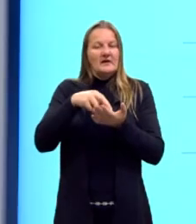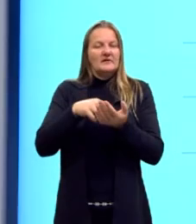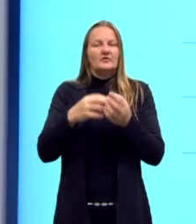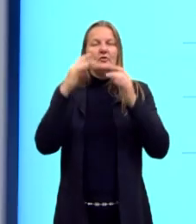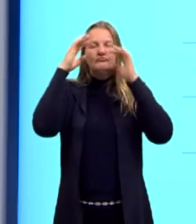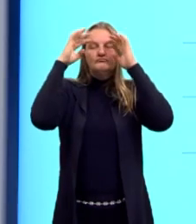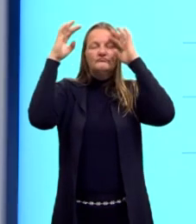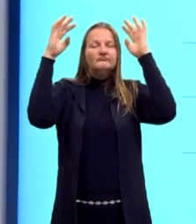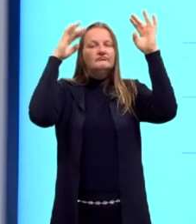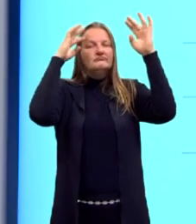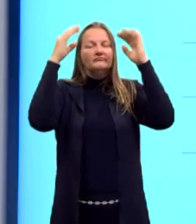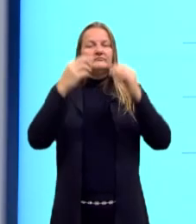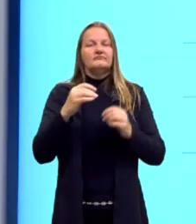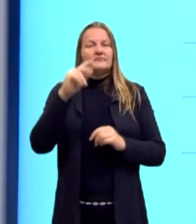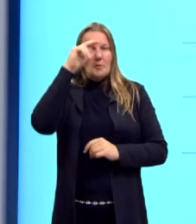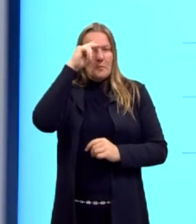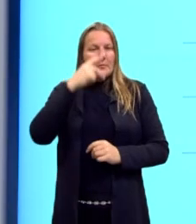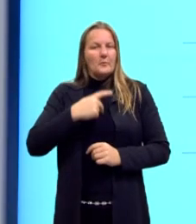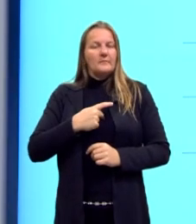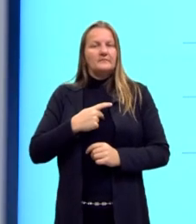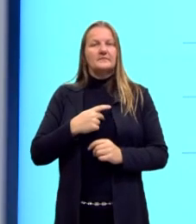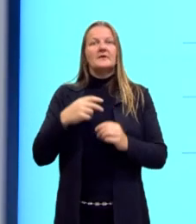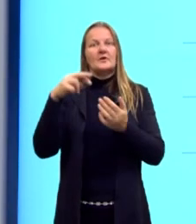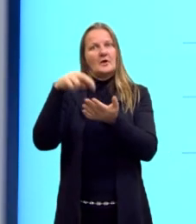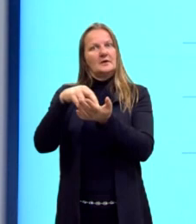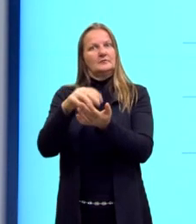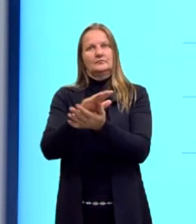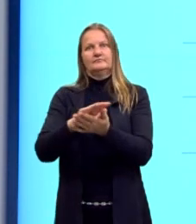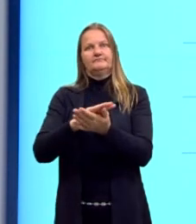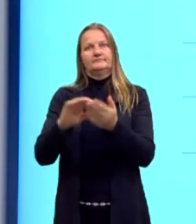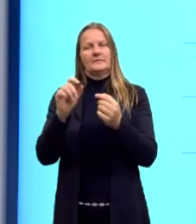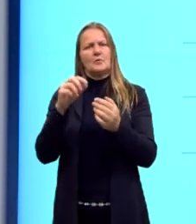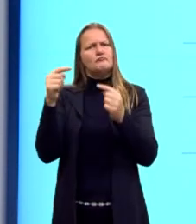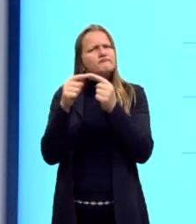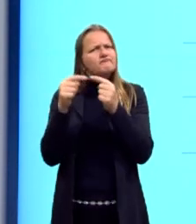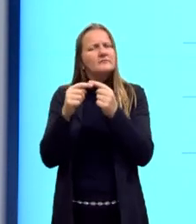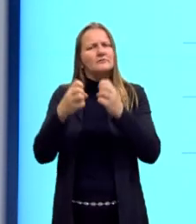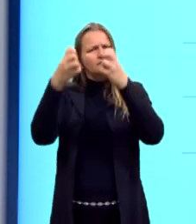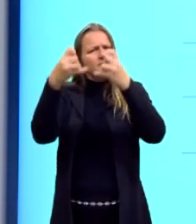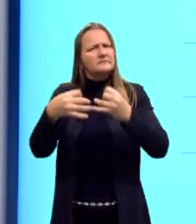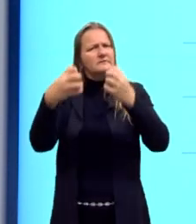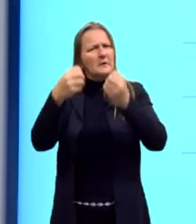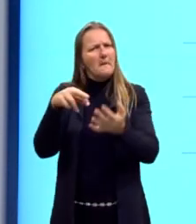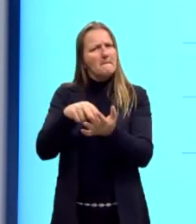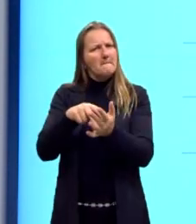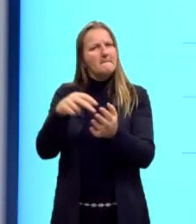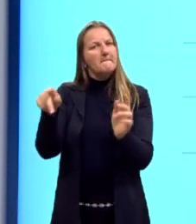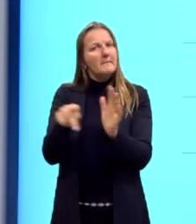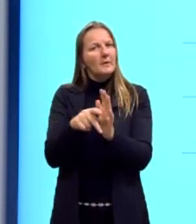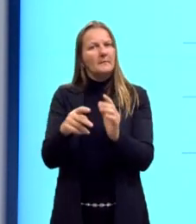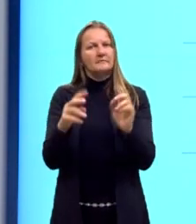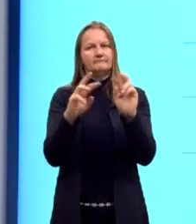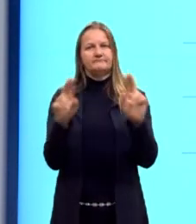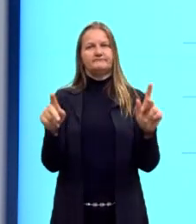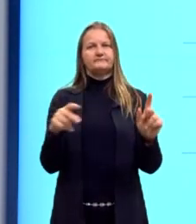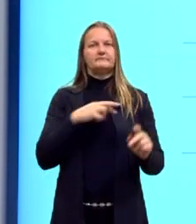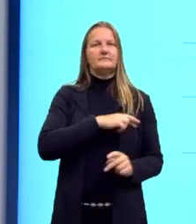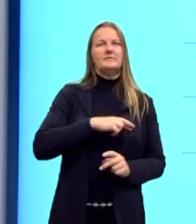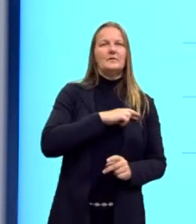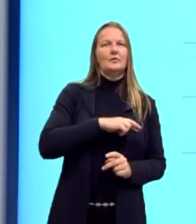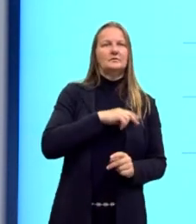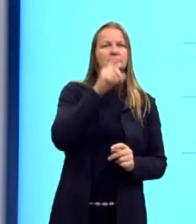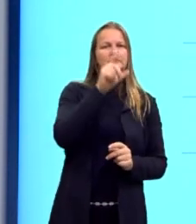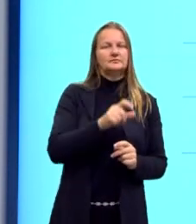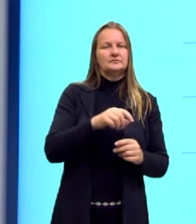apenas o seu mundo individual. Já no realismo, objetividade e explicação dessa realidade. No romantismo,